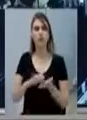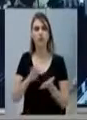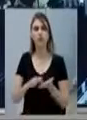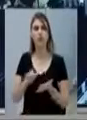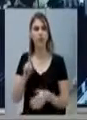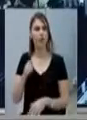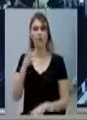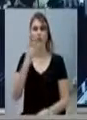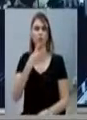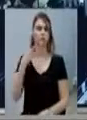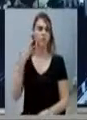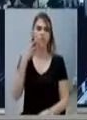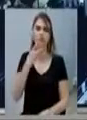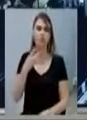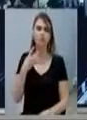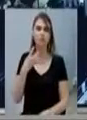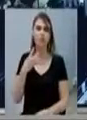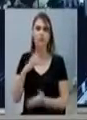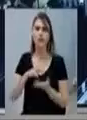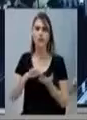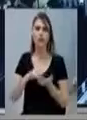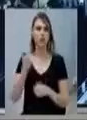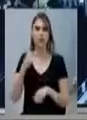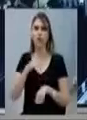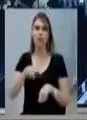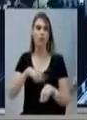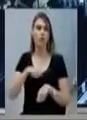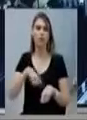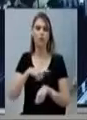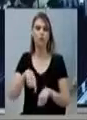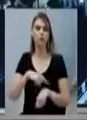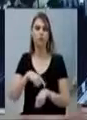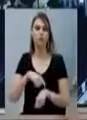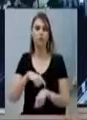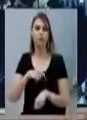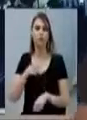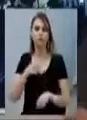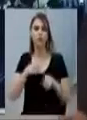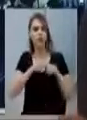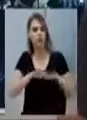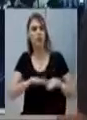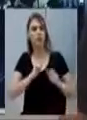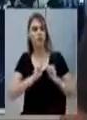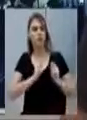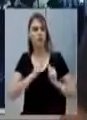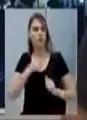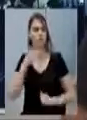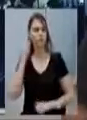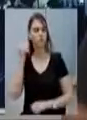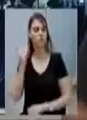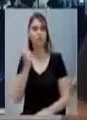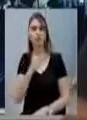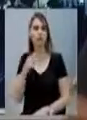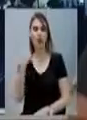24 horas. Secretário não tem hora. Eu estive na administração e eu sei. Não tem